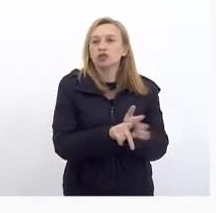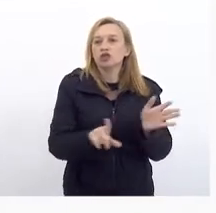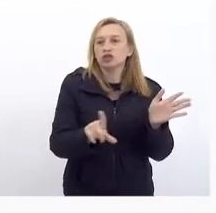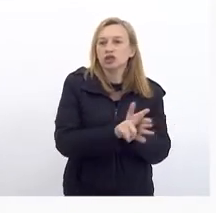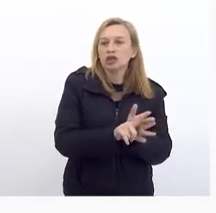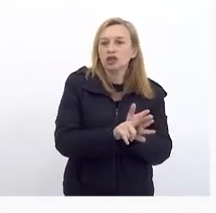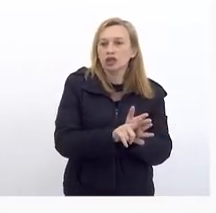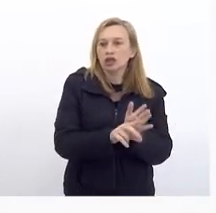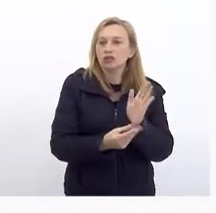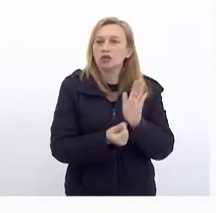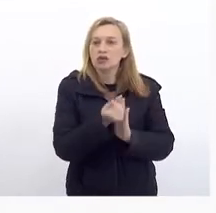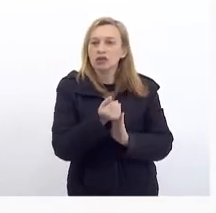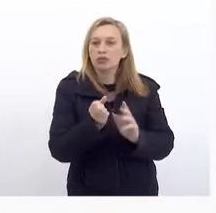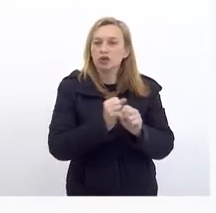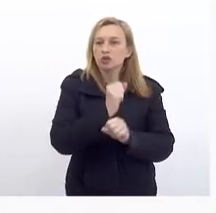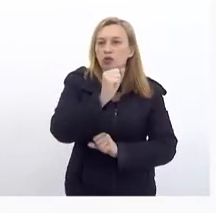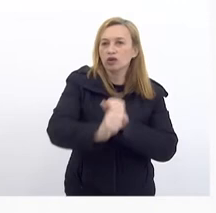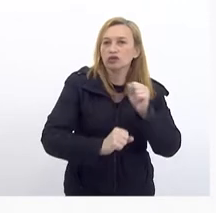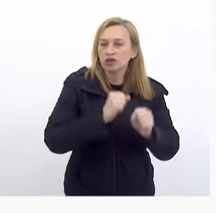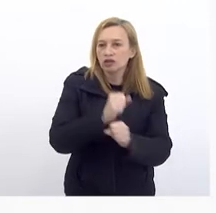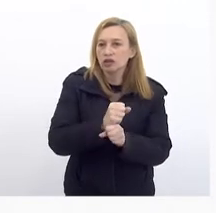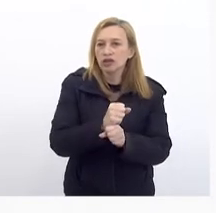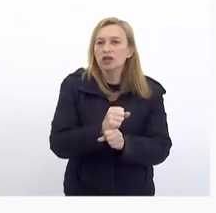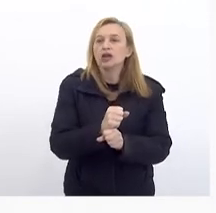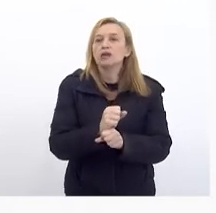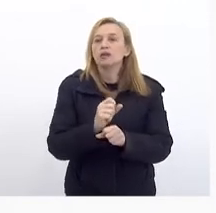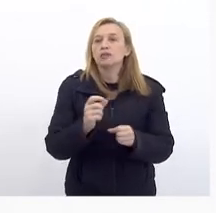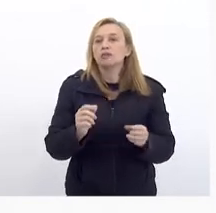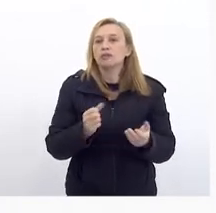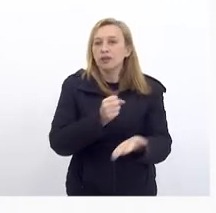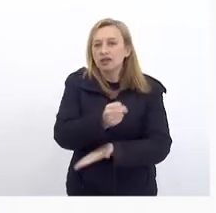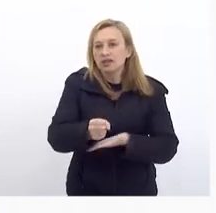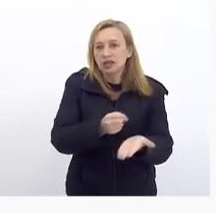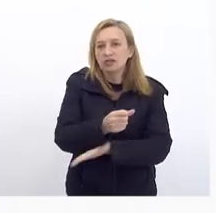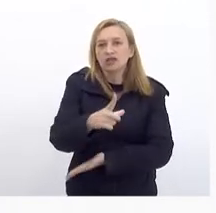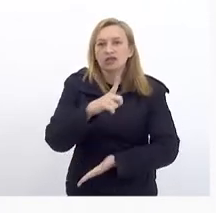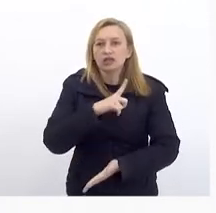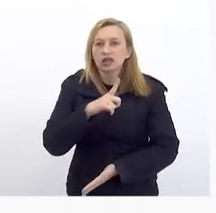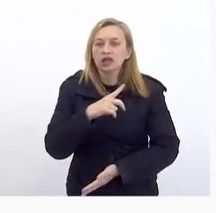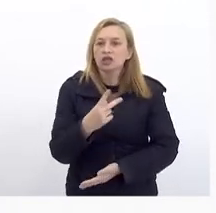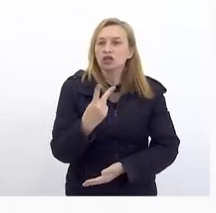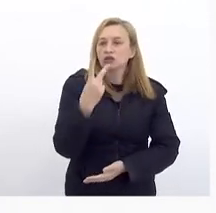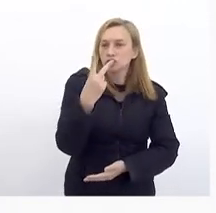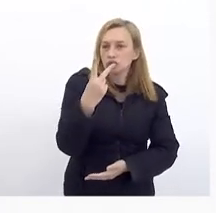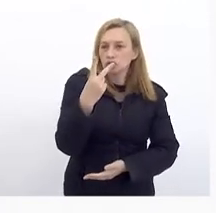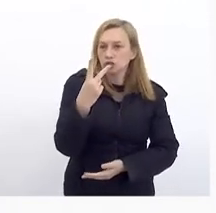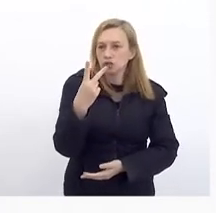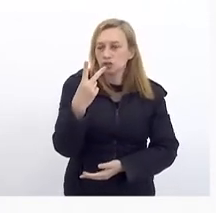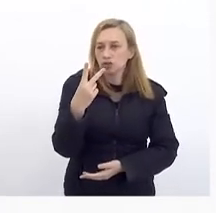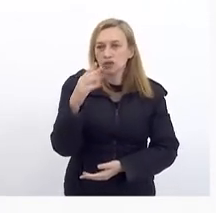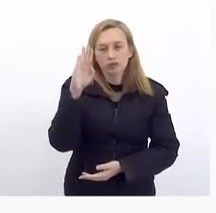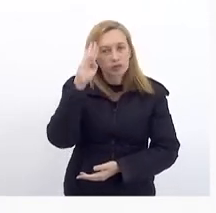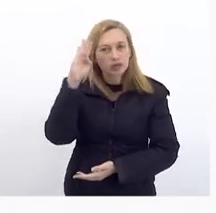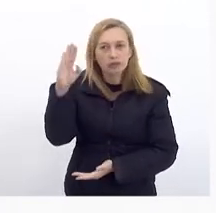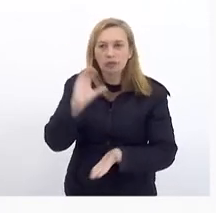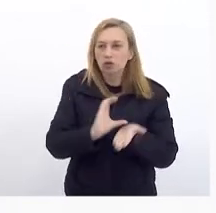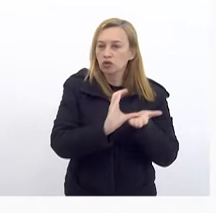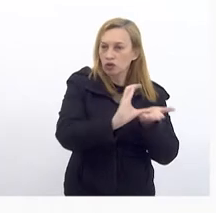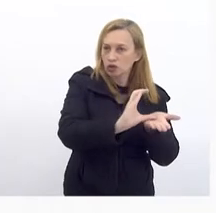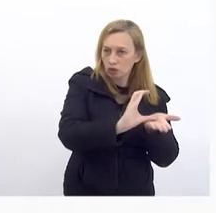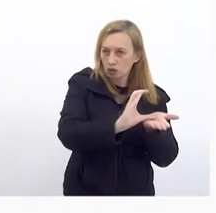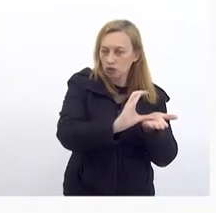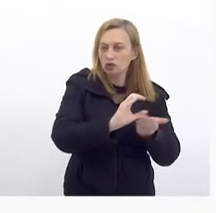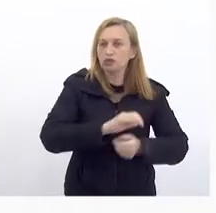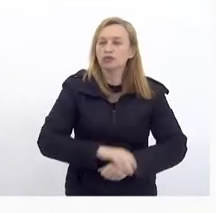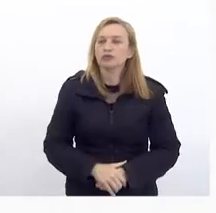ano que vem A gente tem Basicamente Dois componentes De recursos De concessão Dos recursos Da